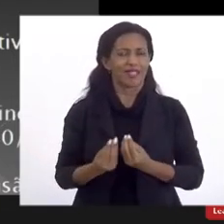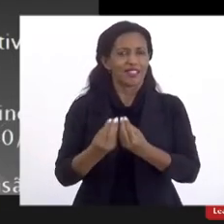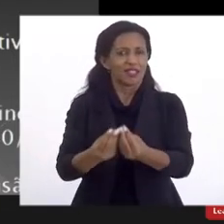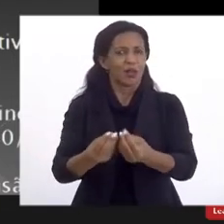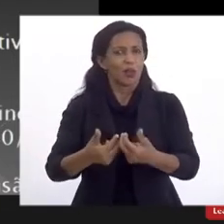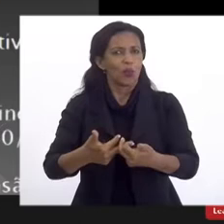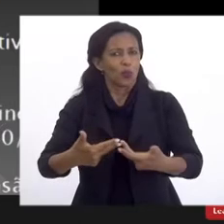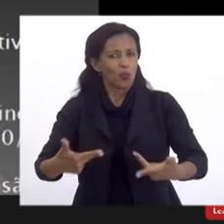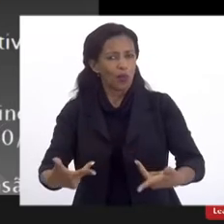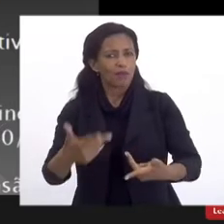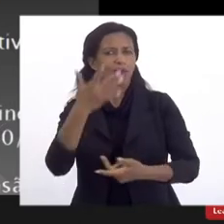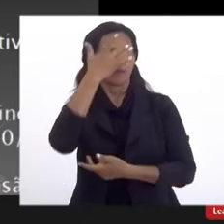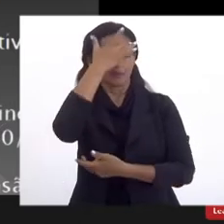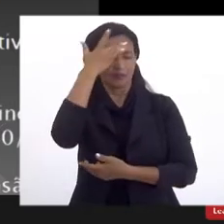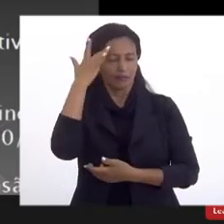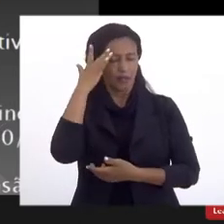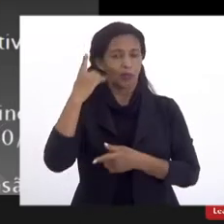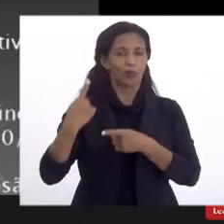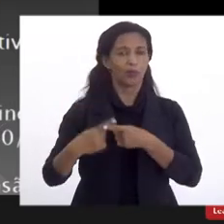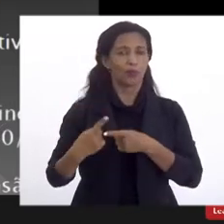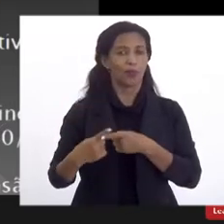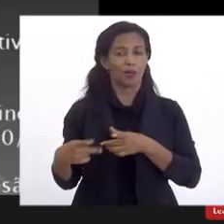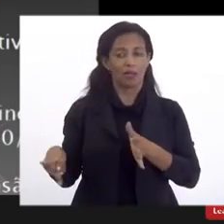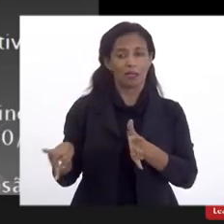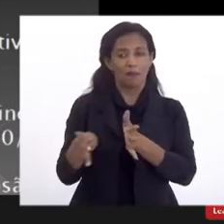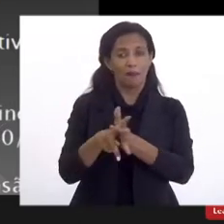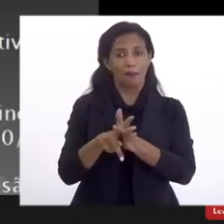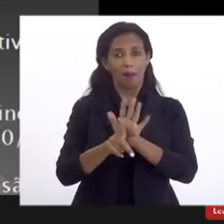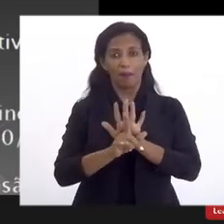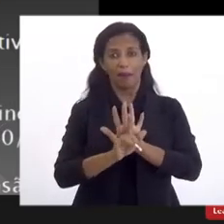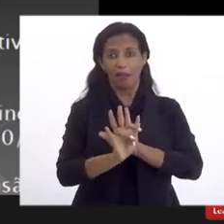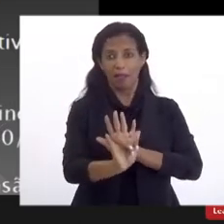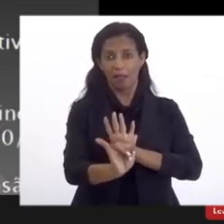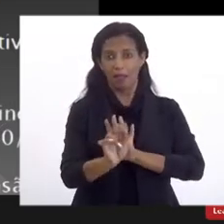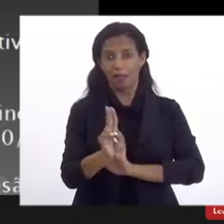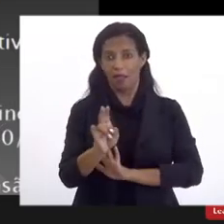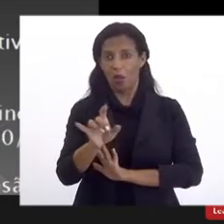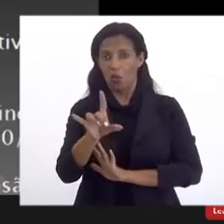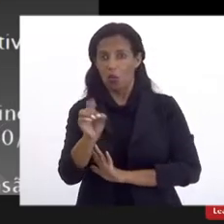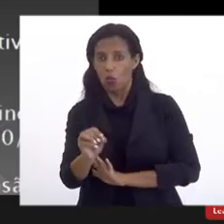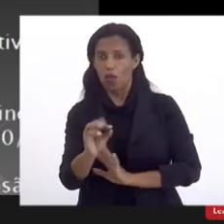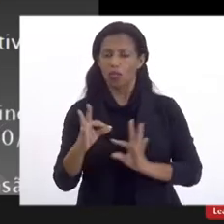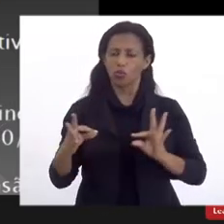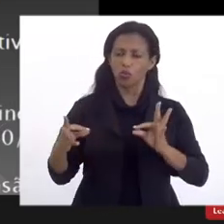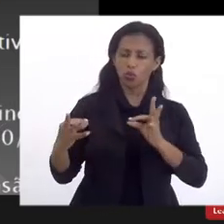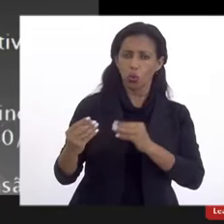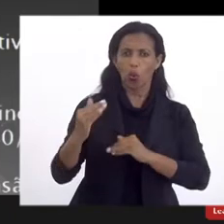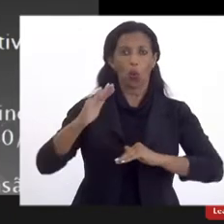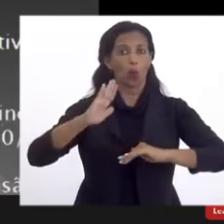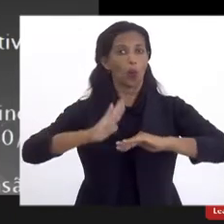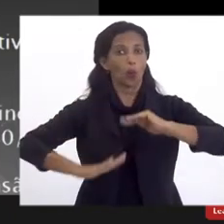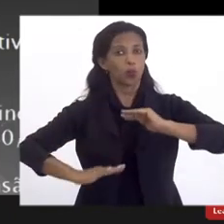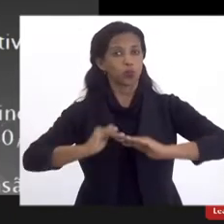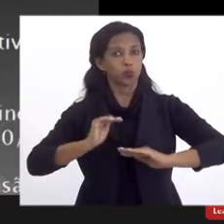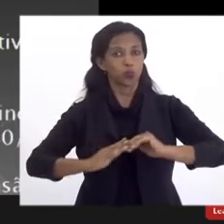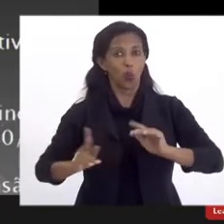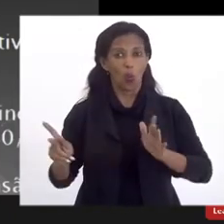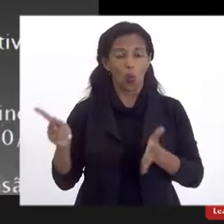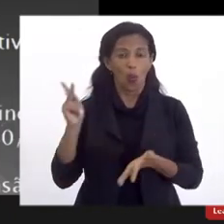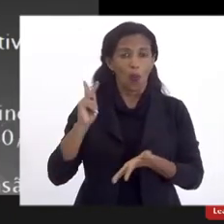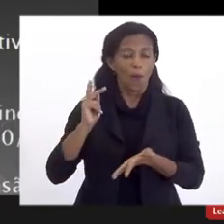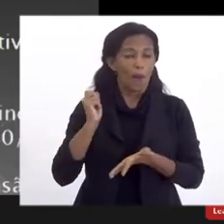qualidade para aquelas pessoas, porque na própria lei de criação da UESO, estava previsto que todos os seus professores tinham que ser